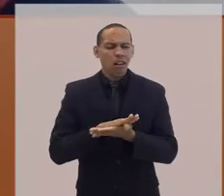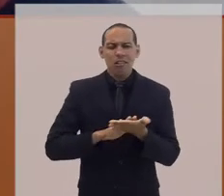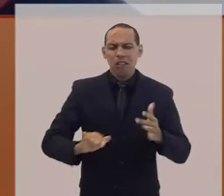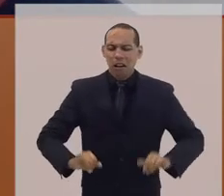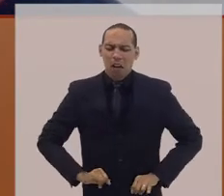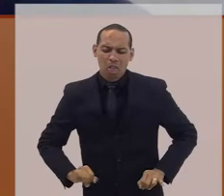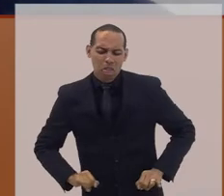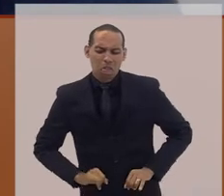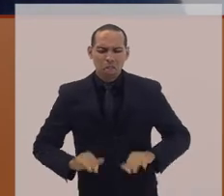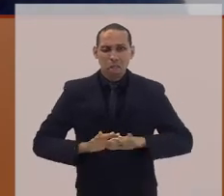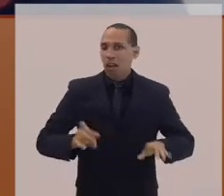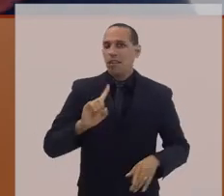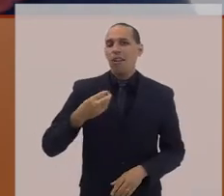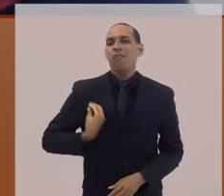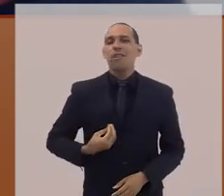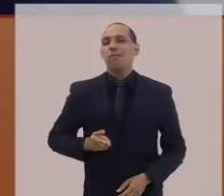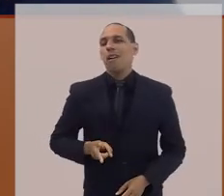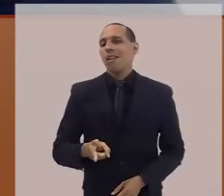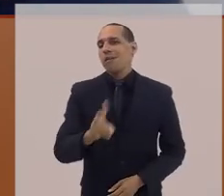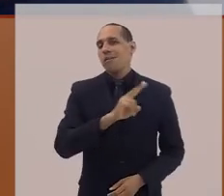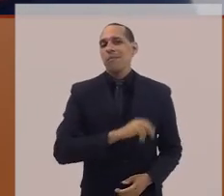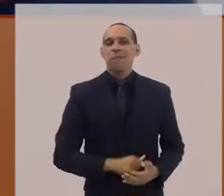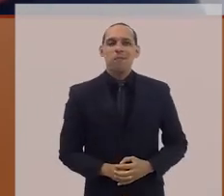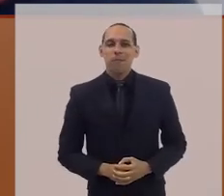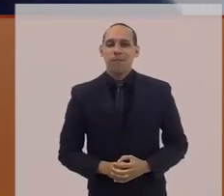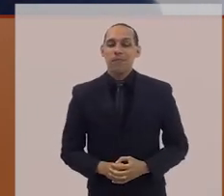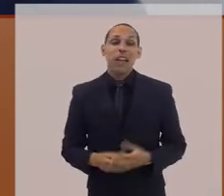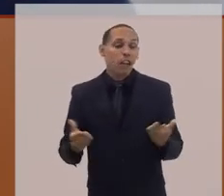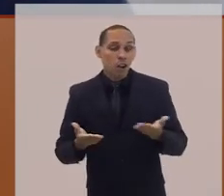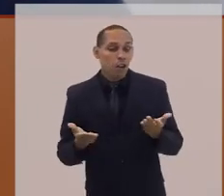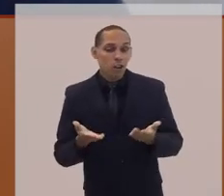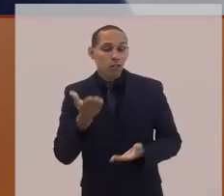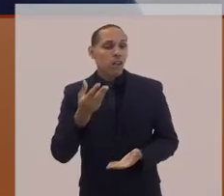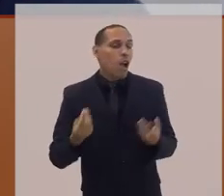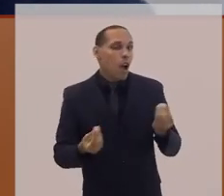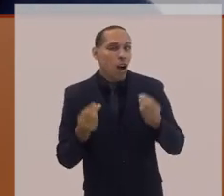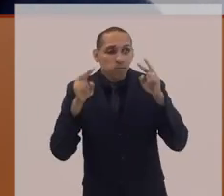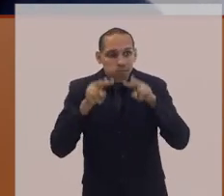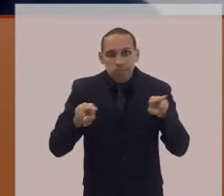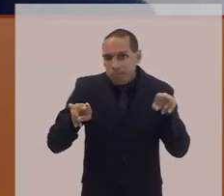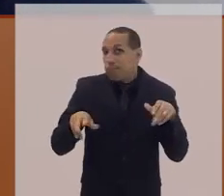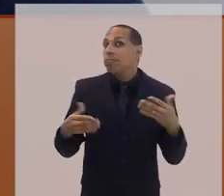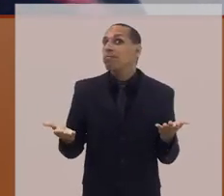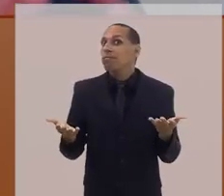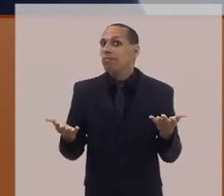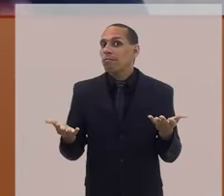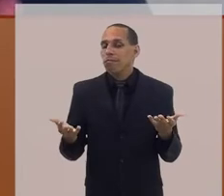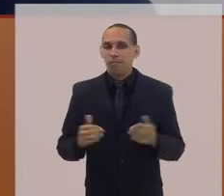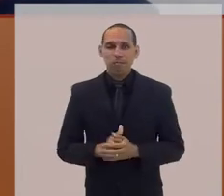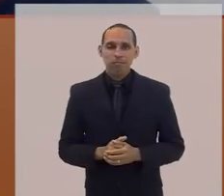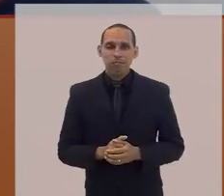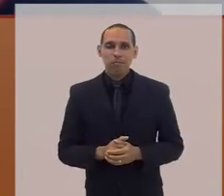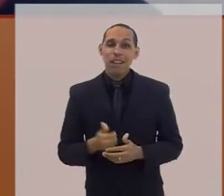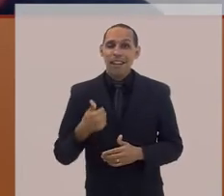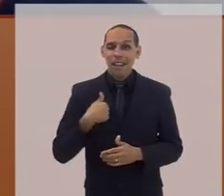tenho, tecnicamente falando, Natália, uma visão